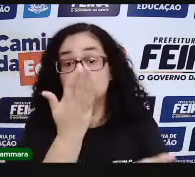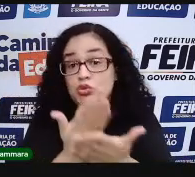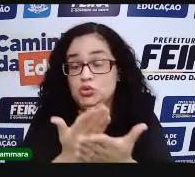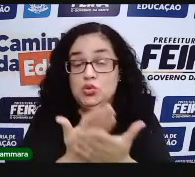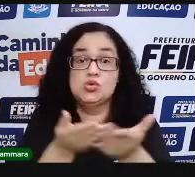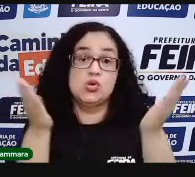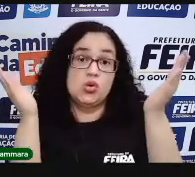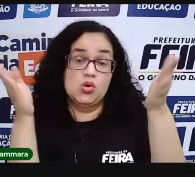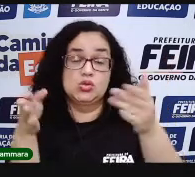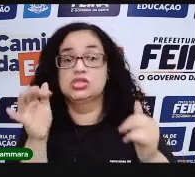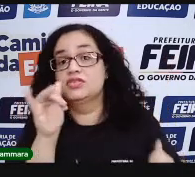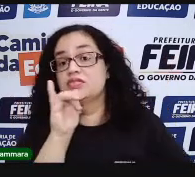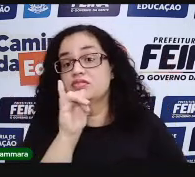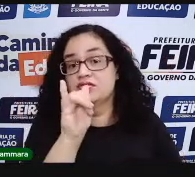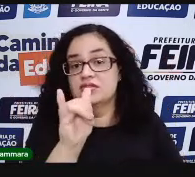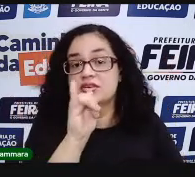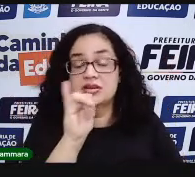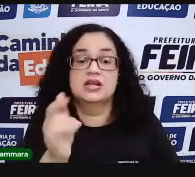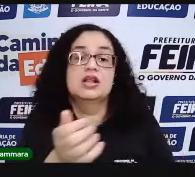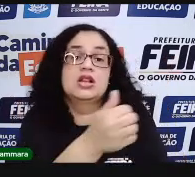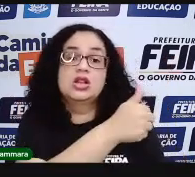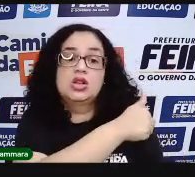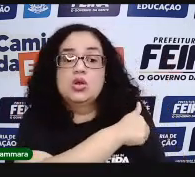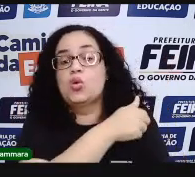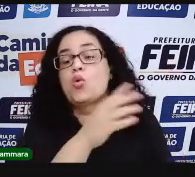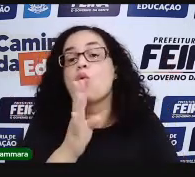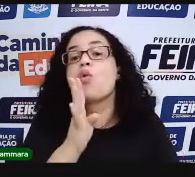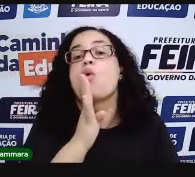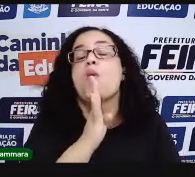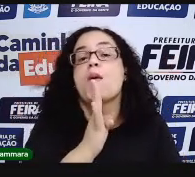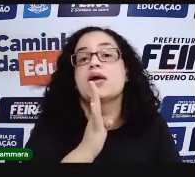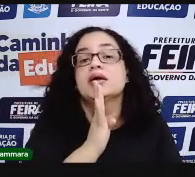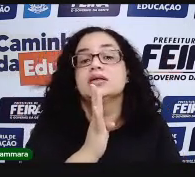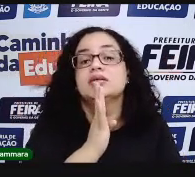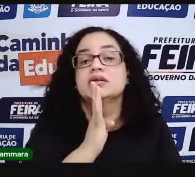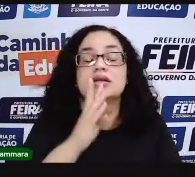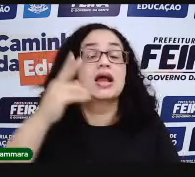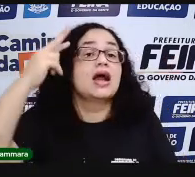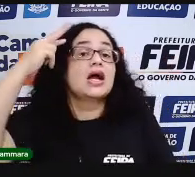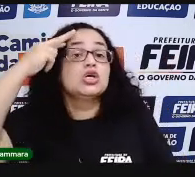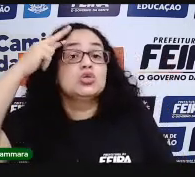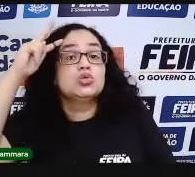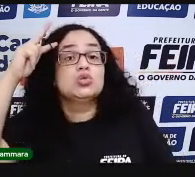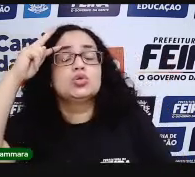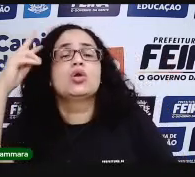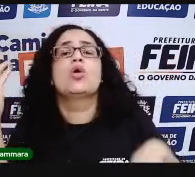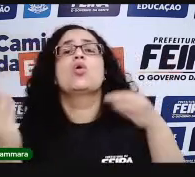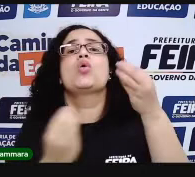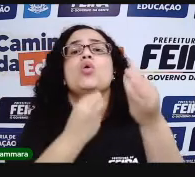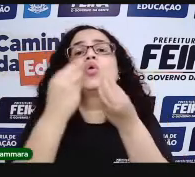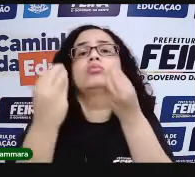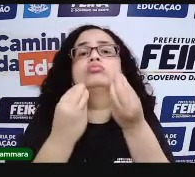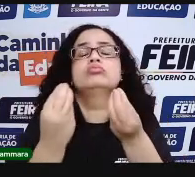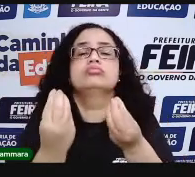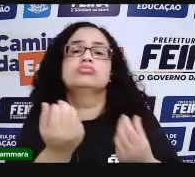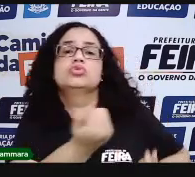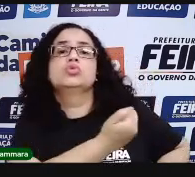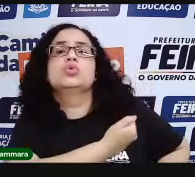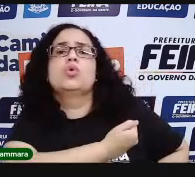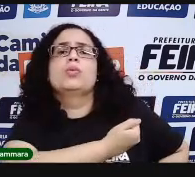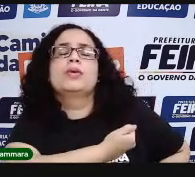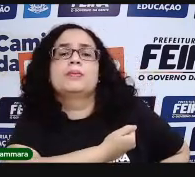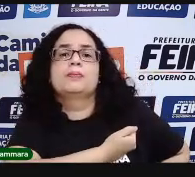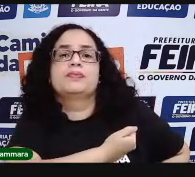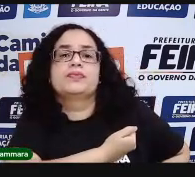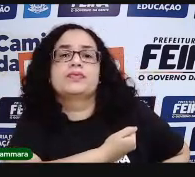E hoje, eu quero dizer para vocês, alunos, que a gente vai conhecer um pouquinho a história da origem dos números.